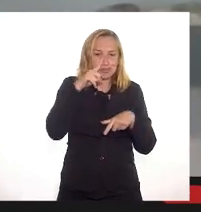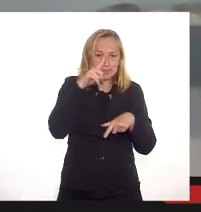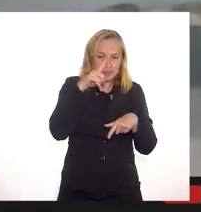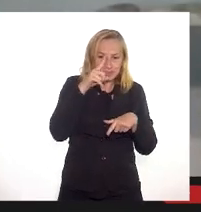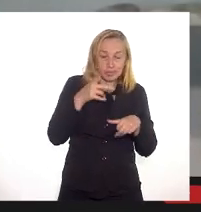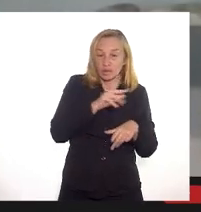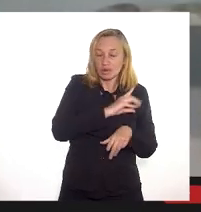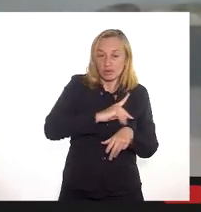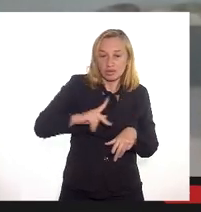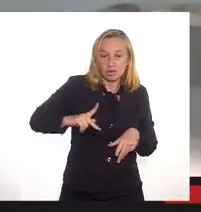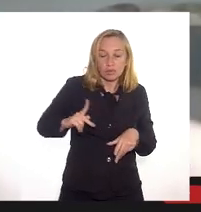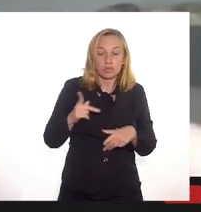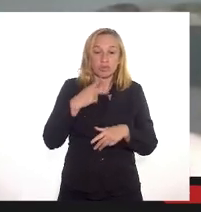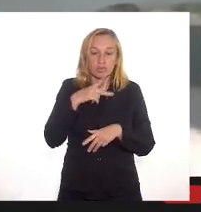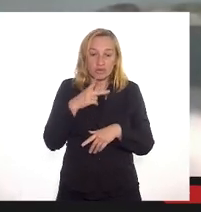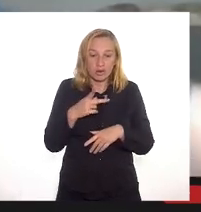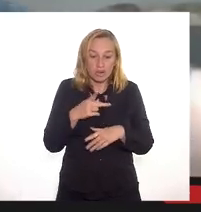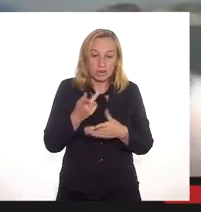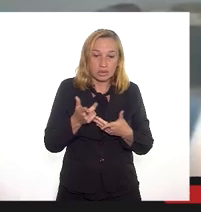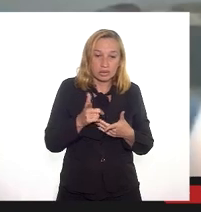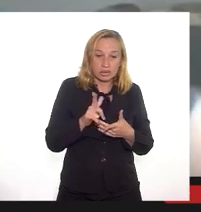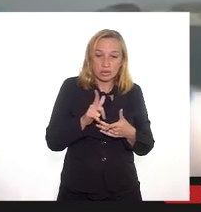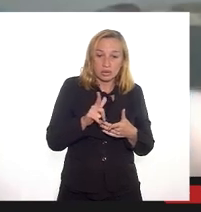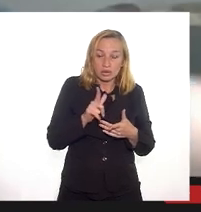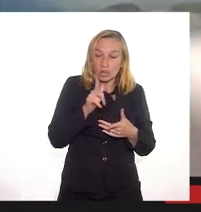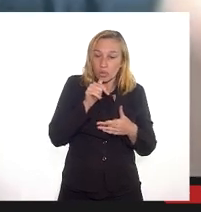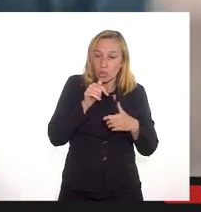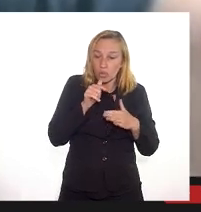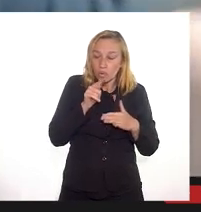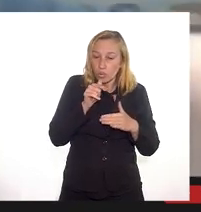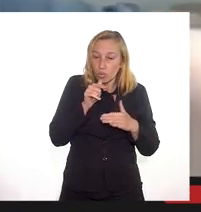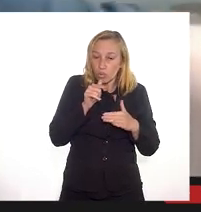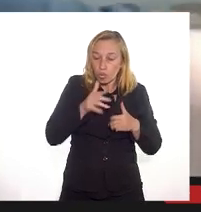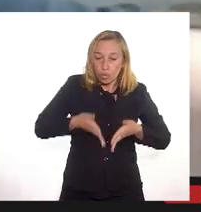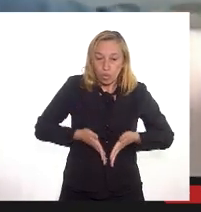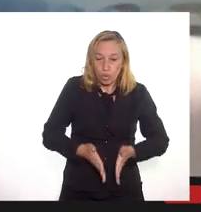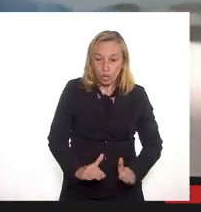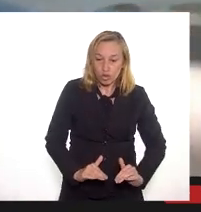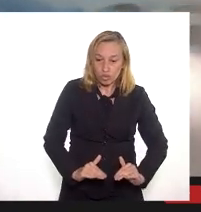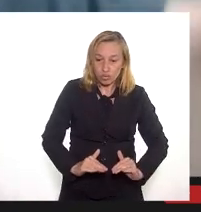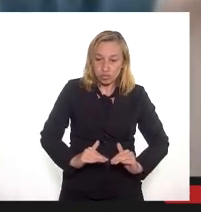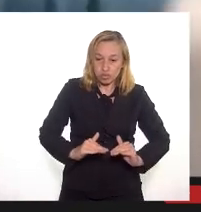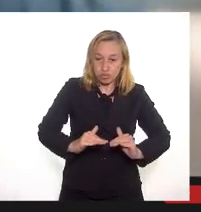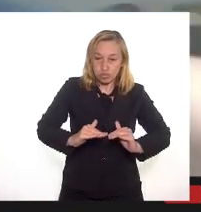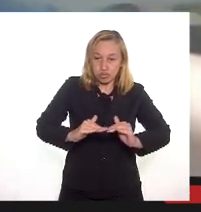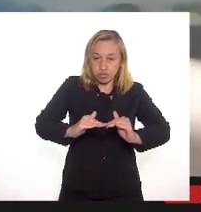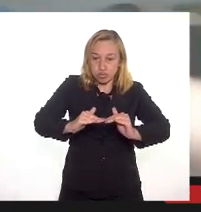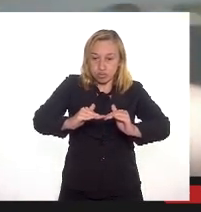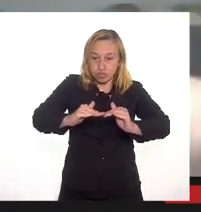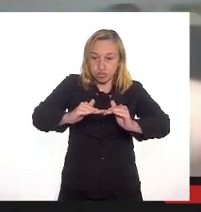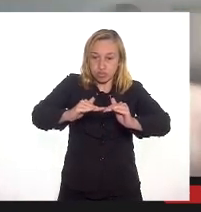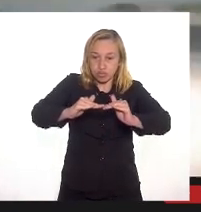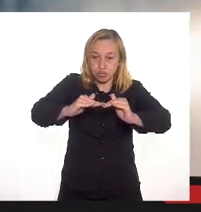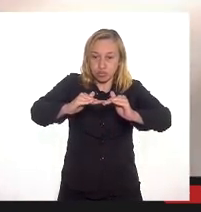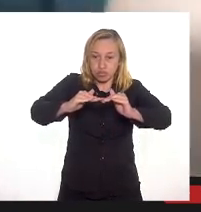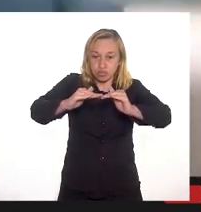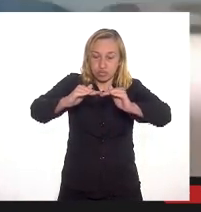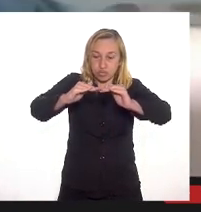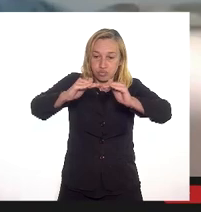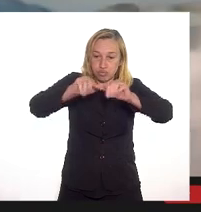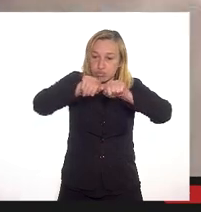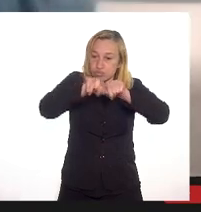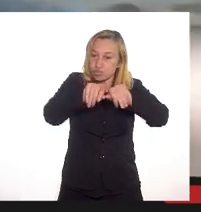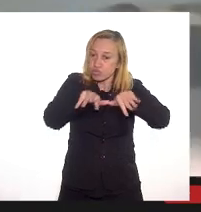defensora pública falou quando esses rios transbordam todo o esgoto que Caxias desemboca nos rios ele